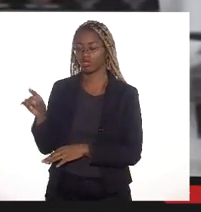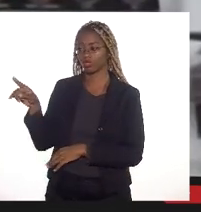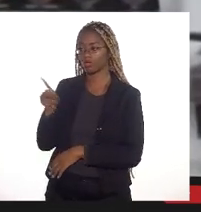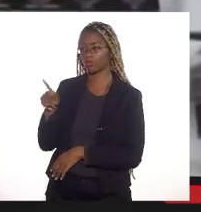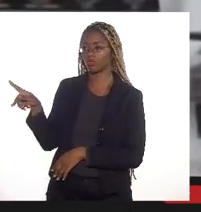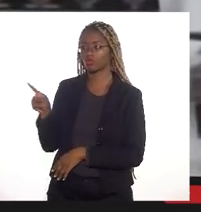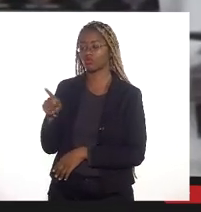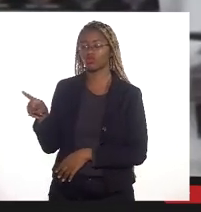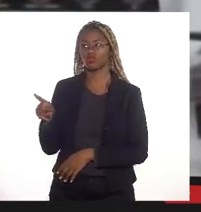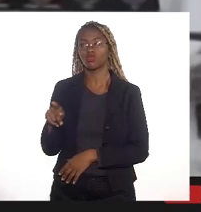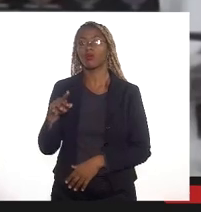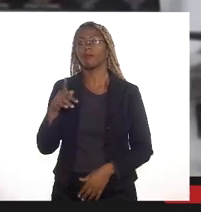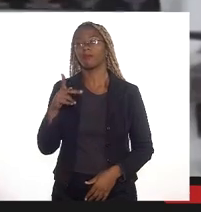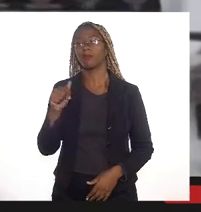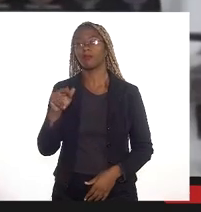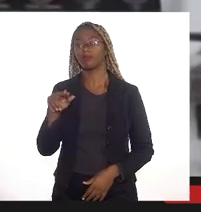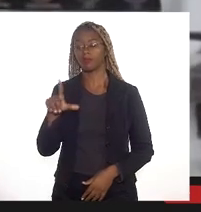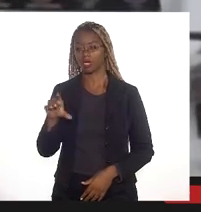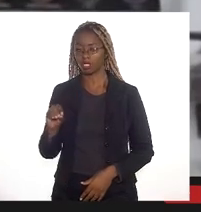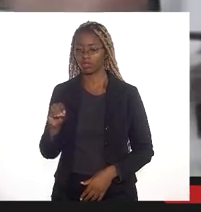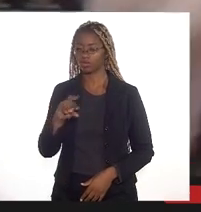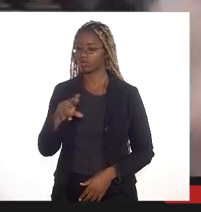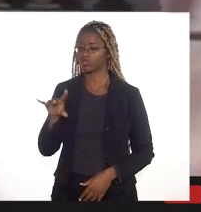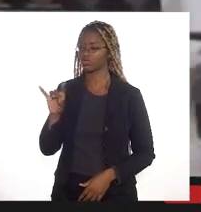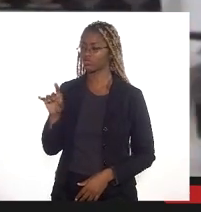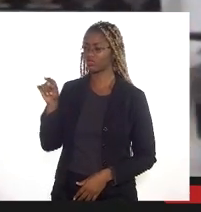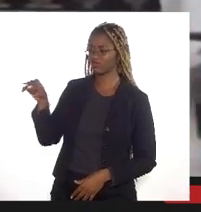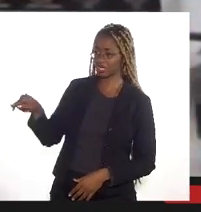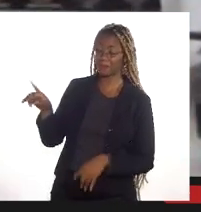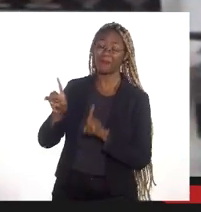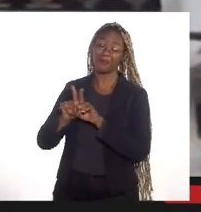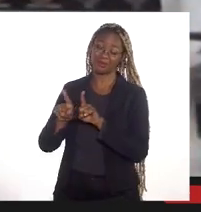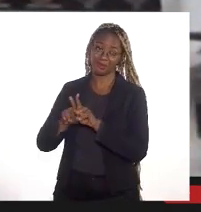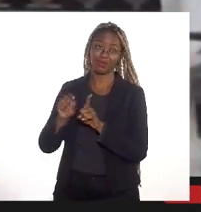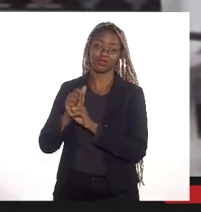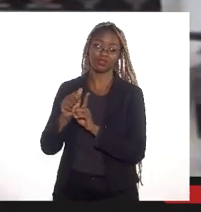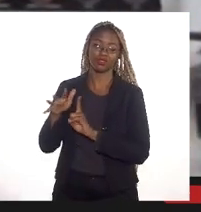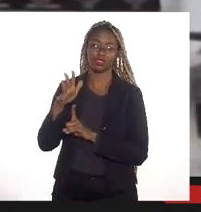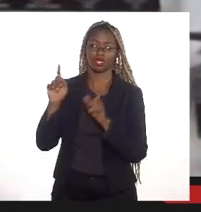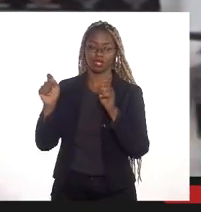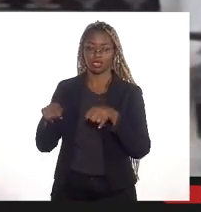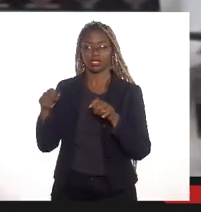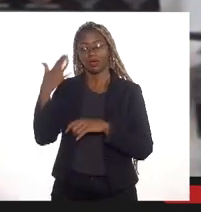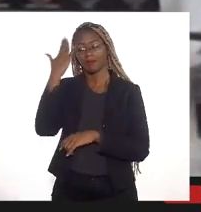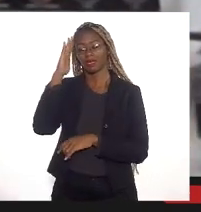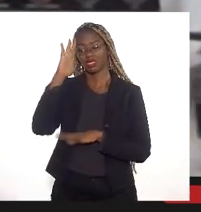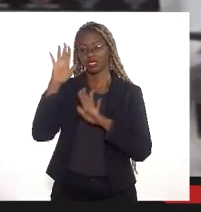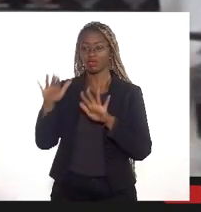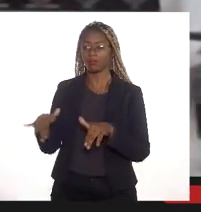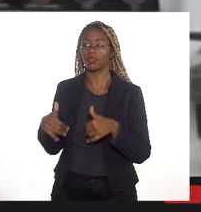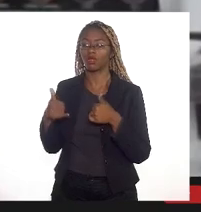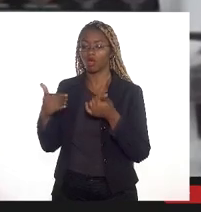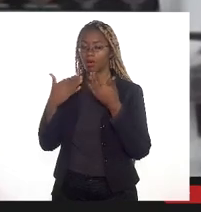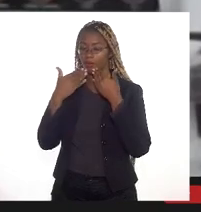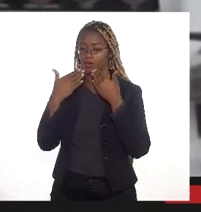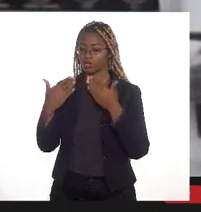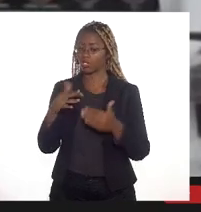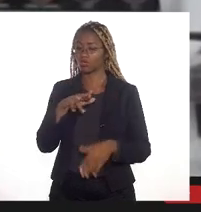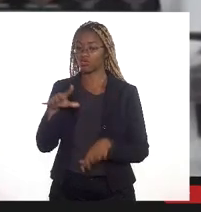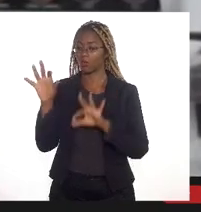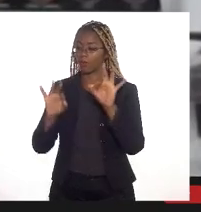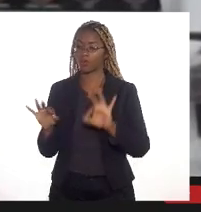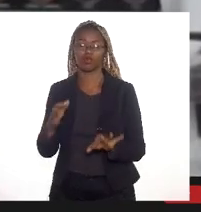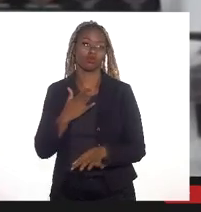Paulo Camido aonde não só o senhor como toda a sociedade vai conseguir ver um pouco melhor essa apresentação não é um